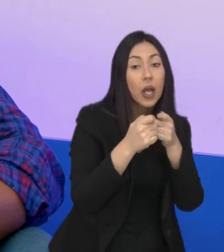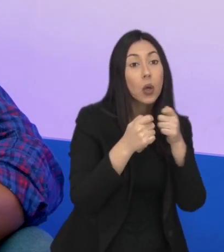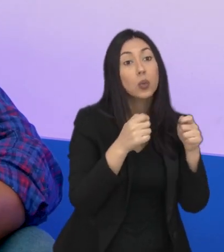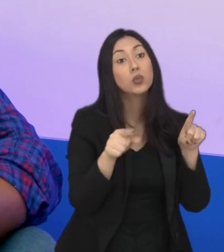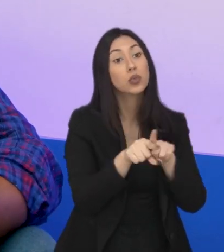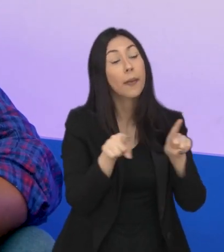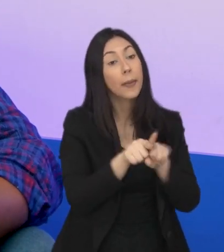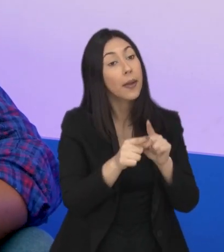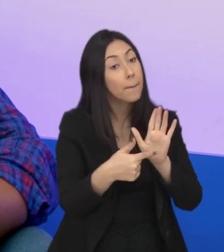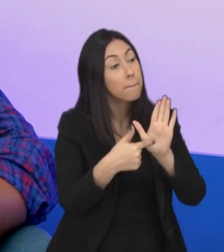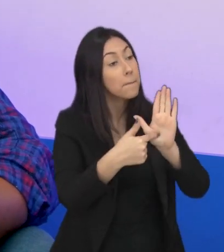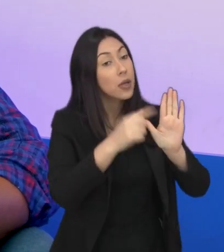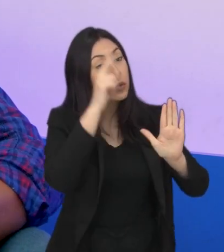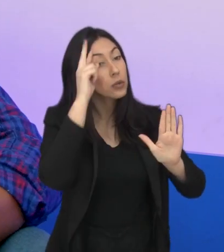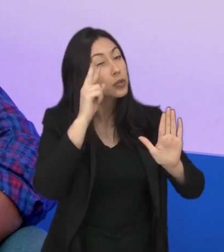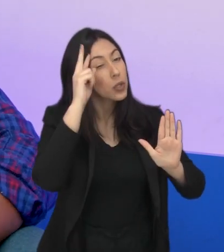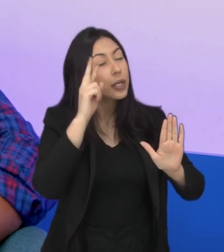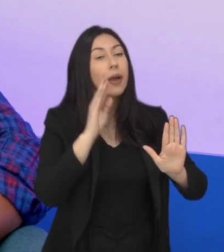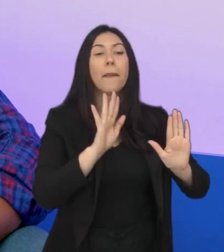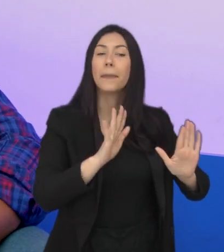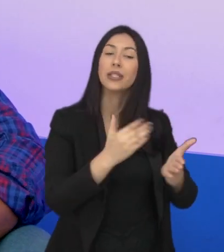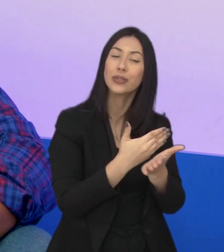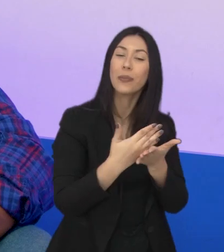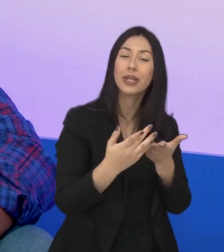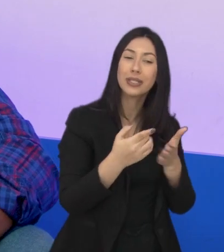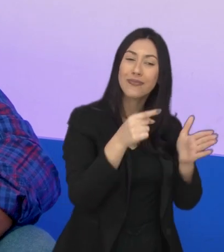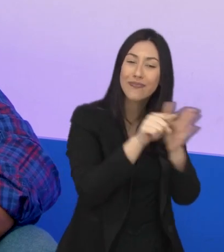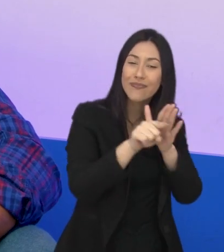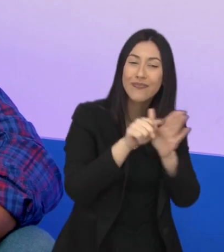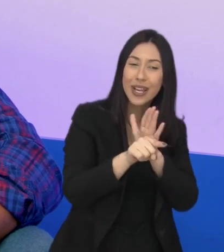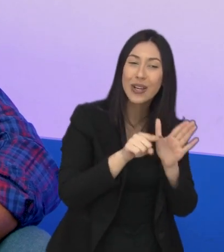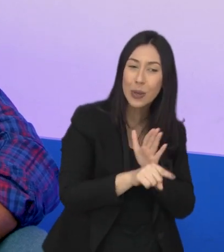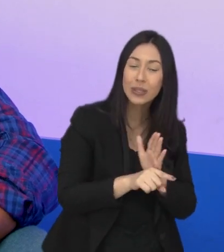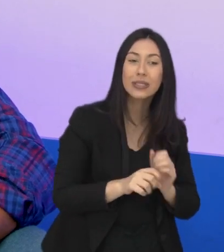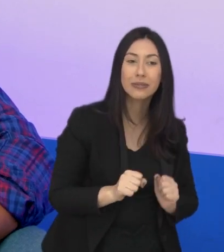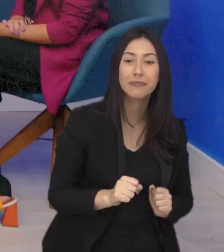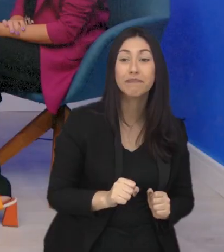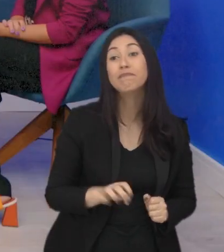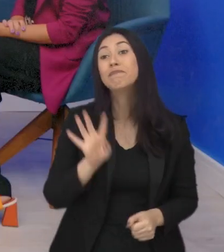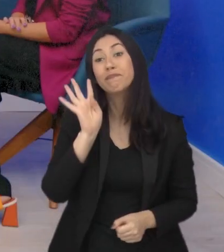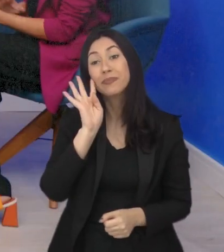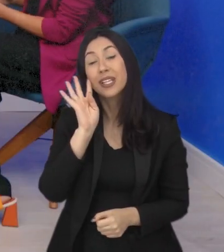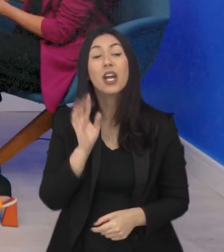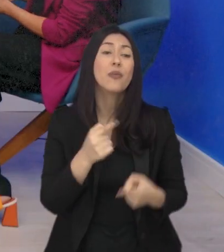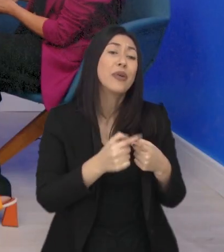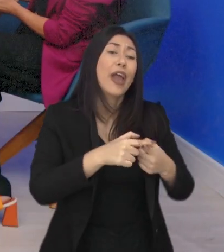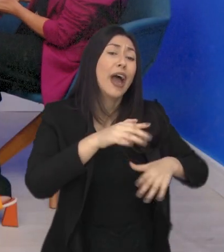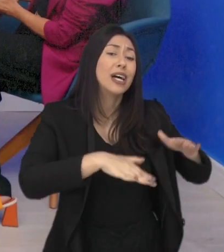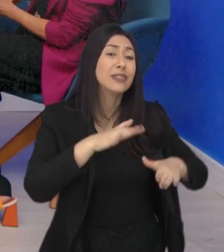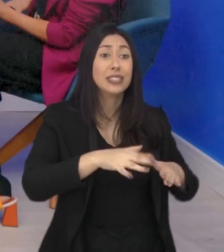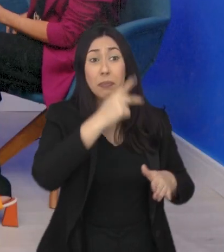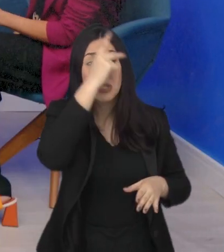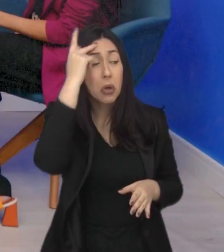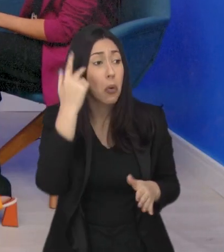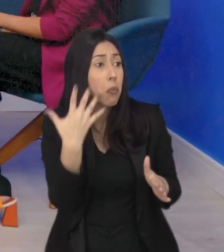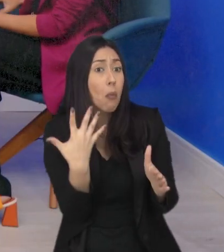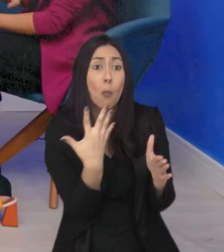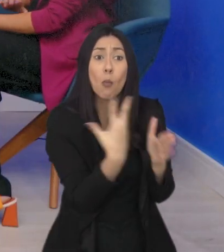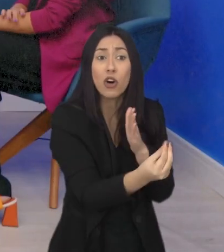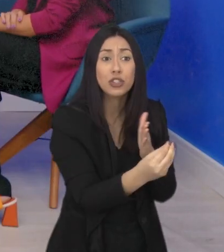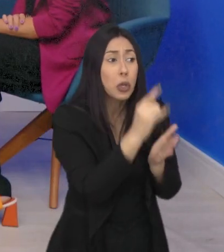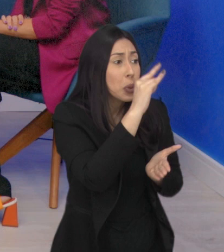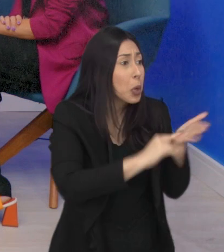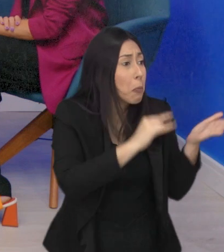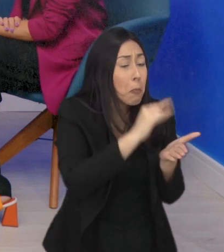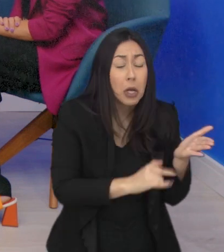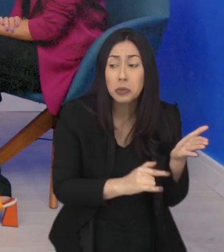histórico da vida, mas inicia-se com entrevista. Não é entrevista. Ah, legal. É, porque às vezes elas vêm fugidas, né? Elas não conseguem